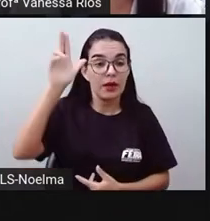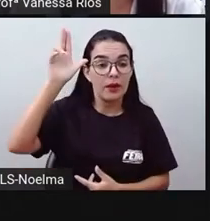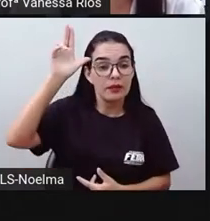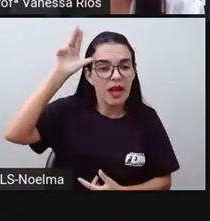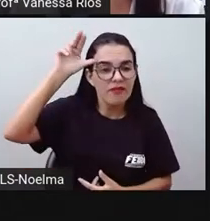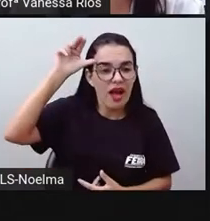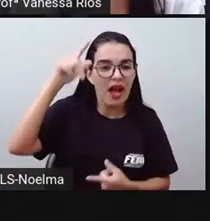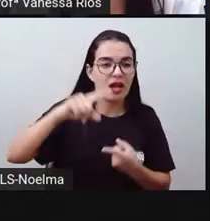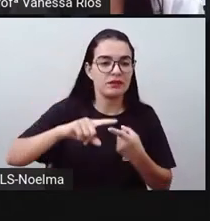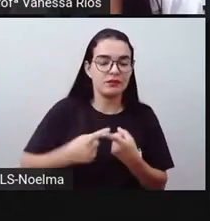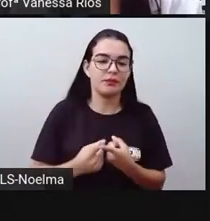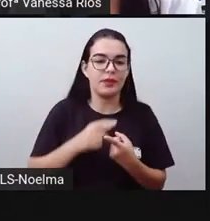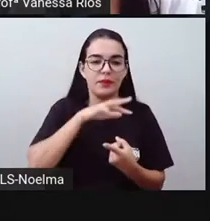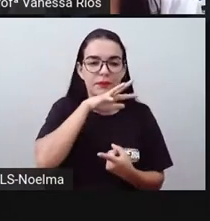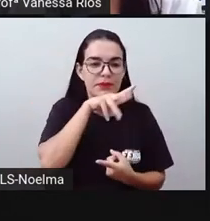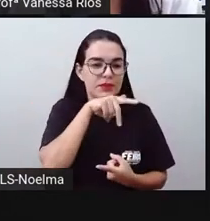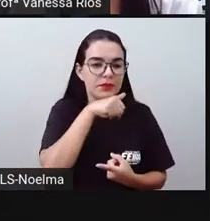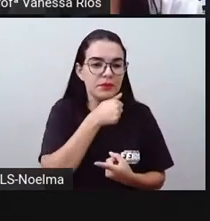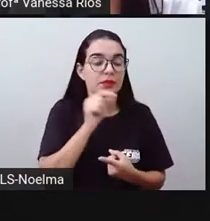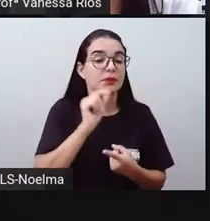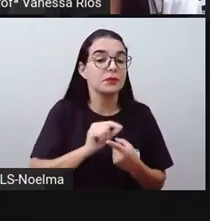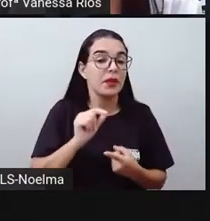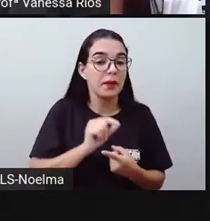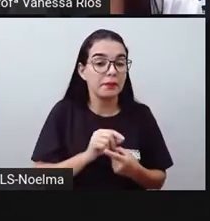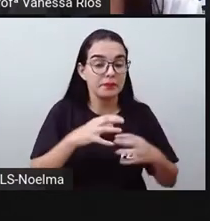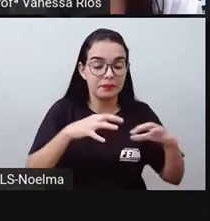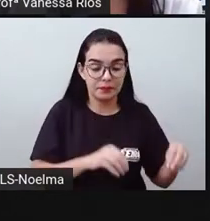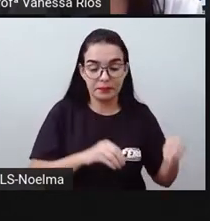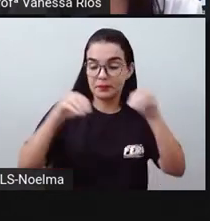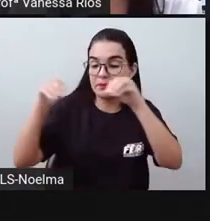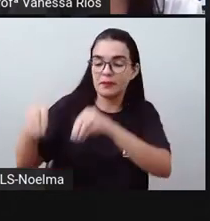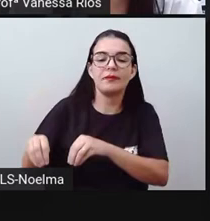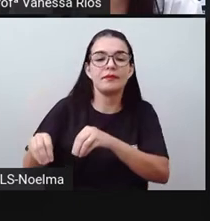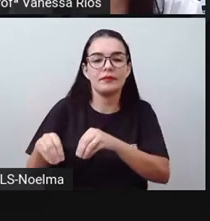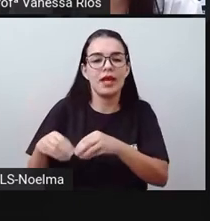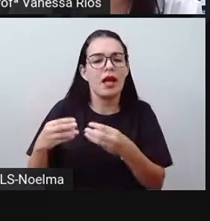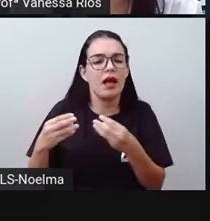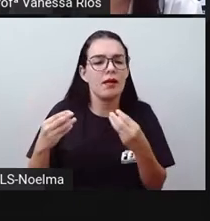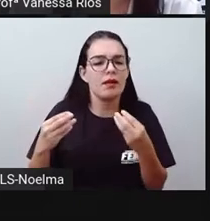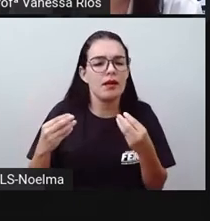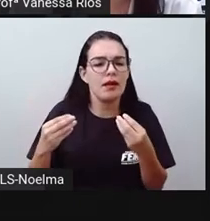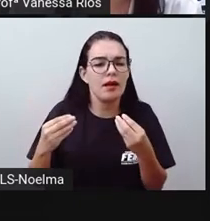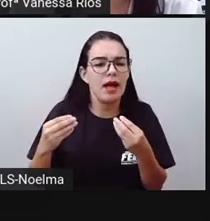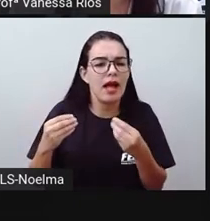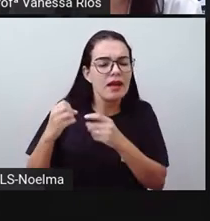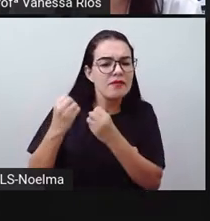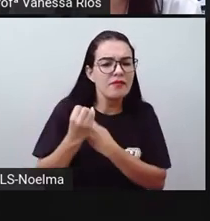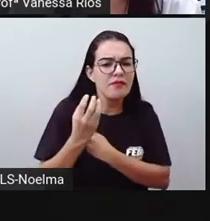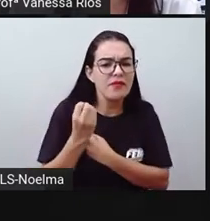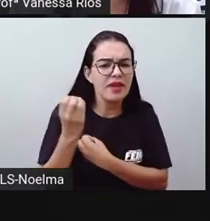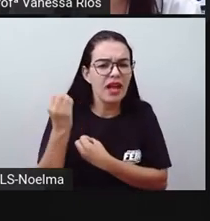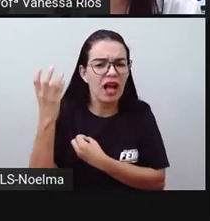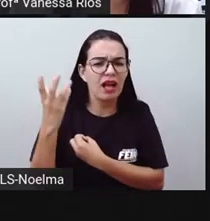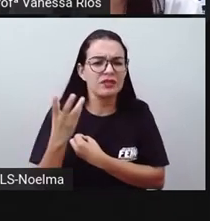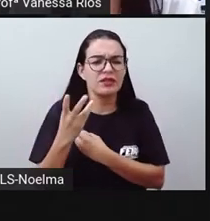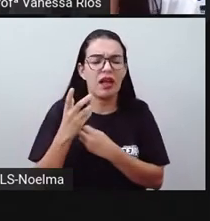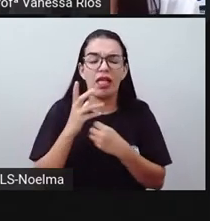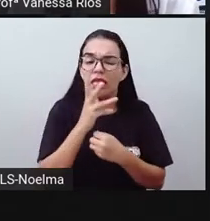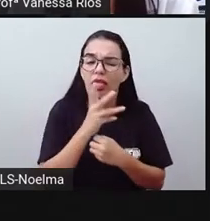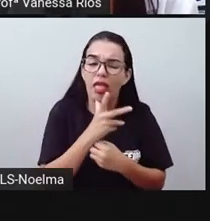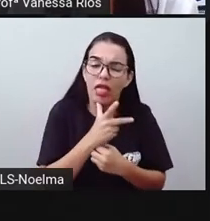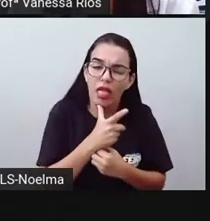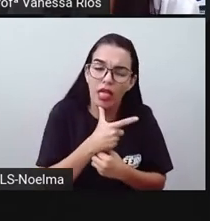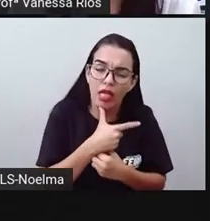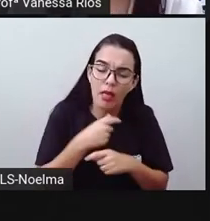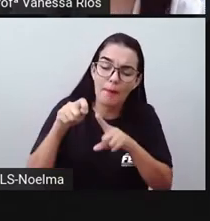locomover e transportar seus objetos. Muitas viagens duravam meses, pois os animais se cansavam e precisavam